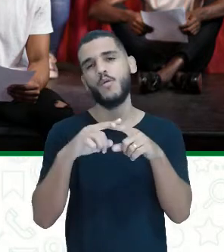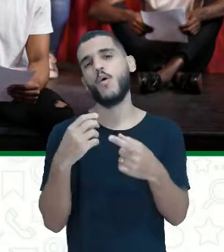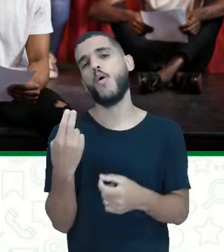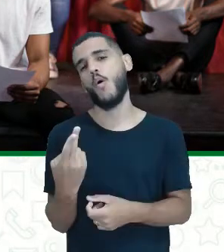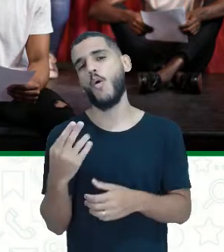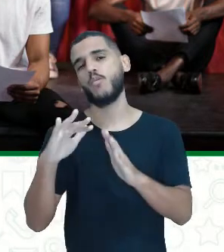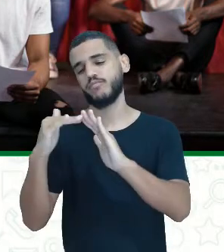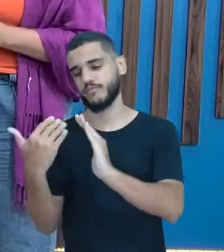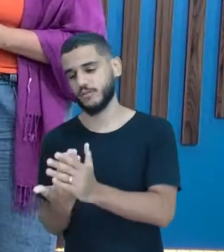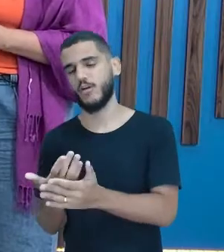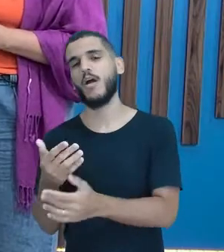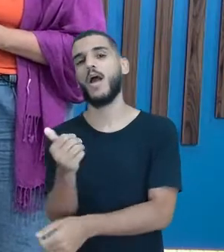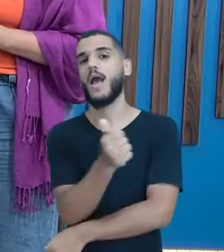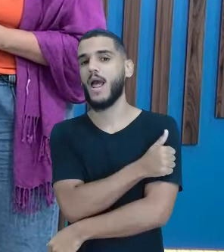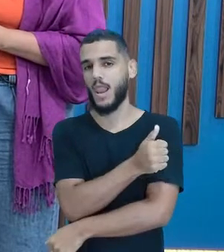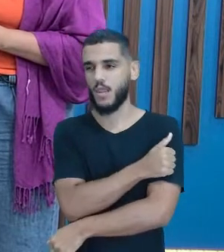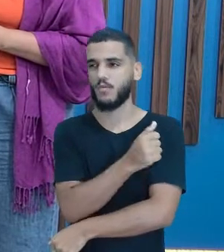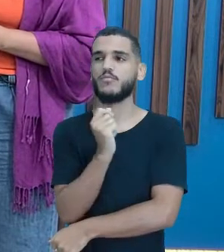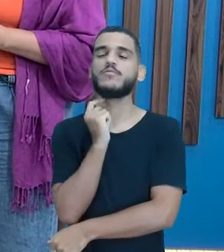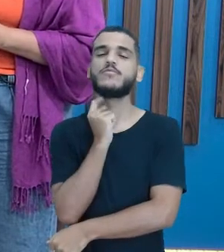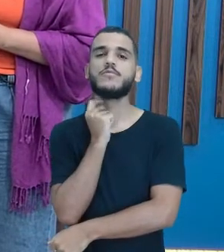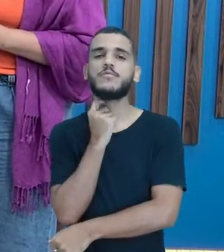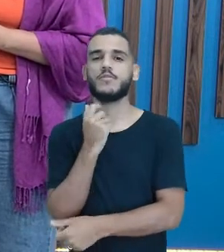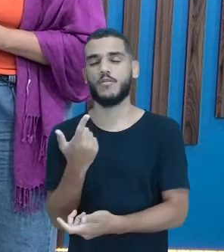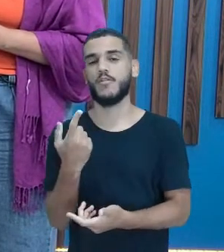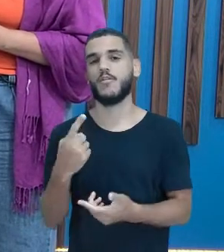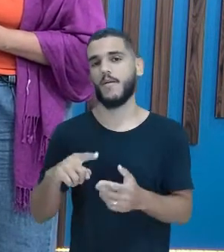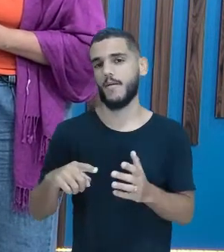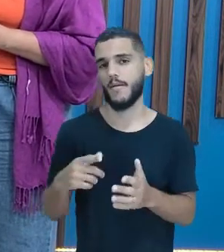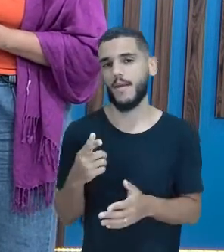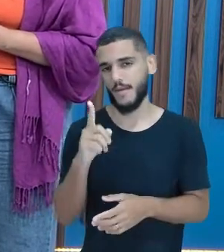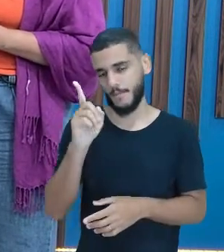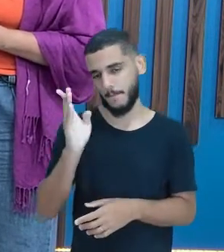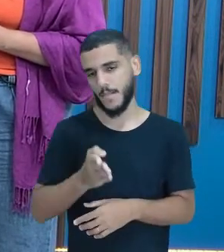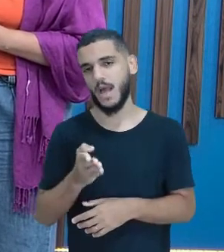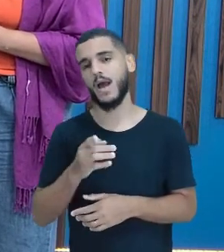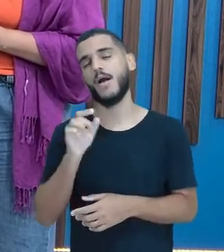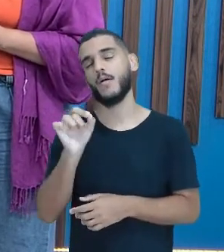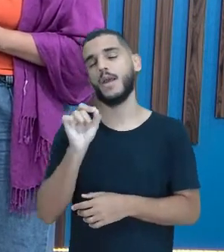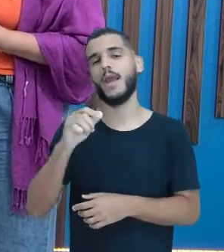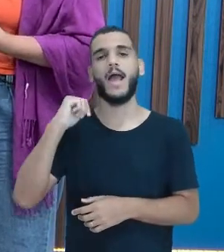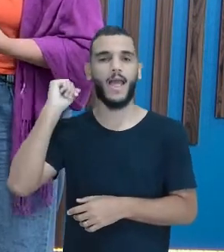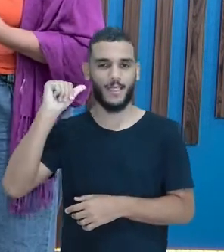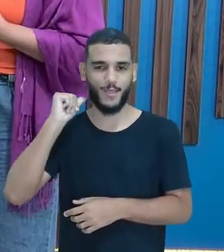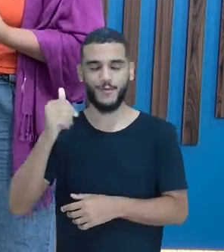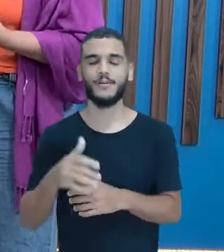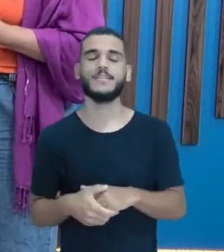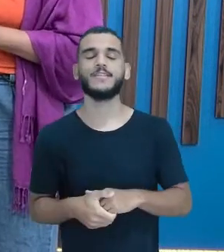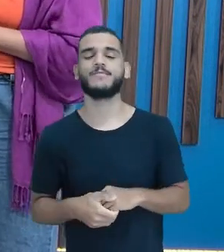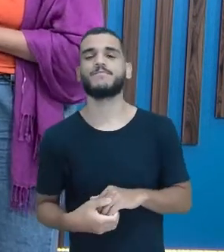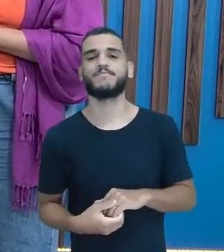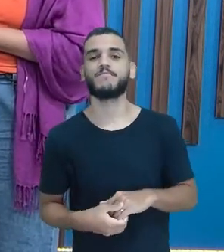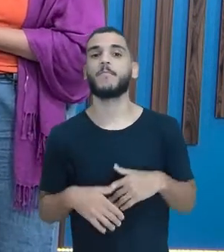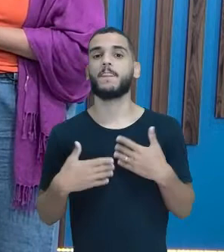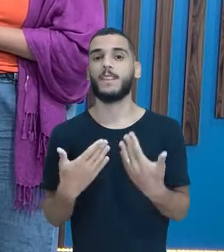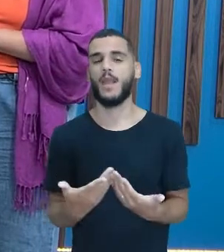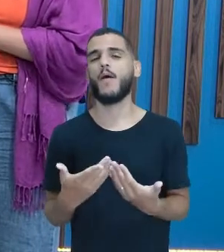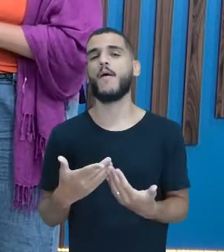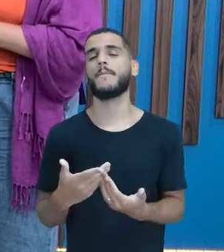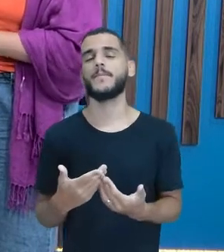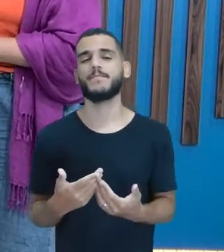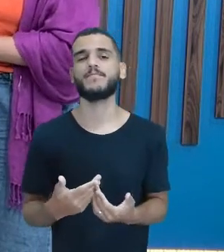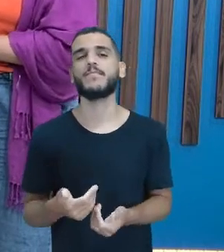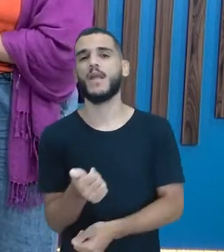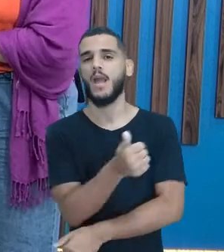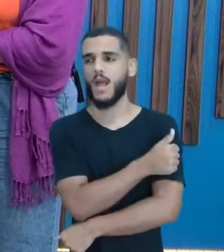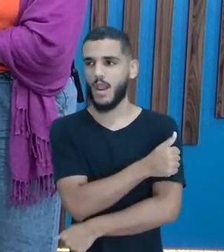da escola, que são alunos primeiramente. Alunos barra atores. É o que a gente costuma, a gente que é professor de teatro costuma chamar,